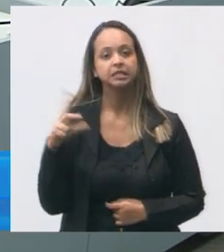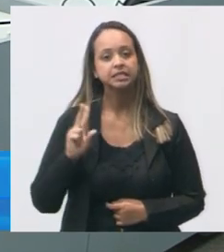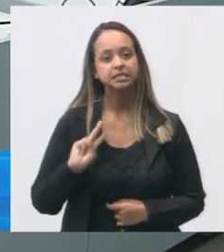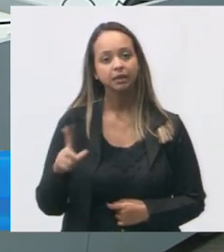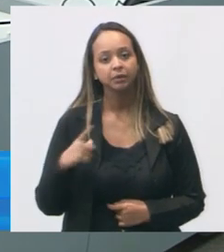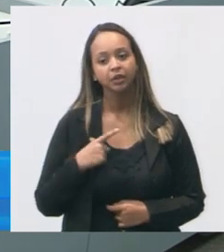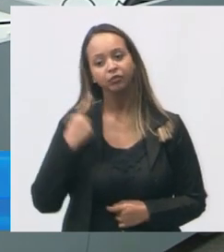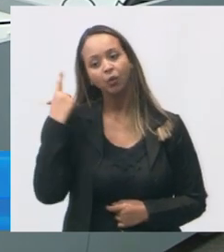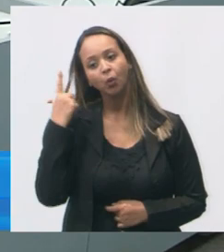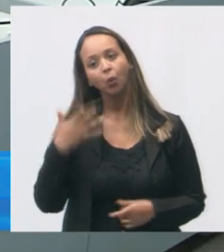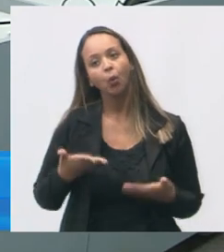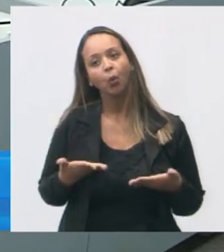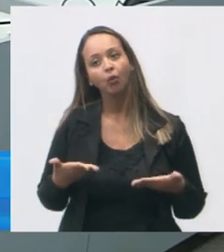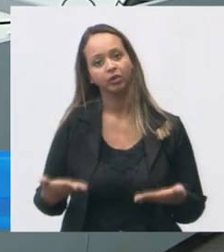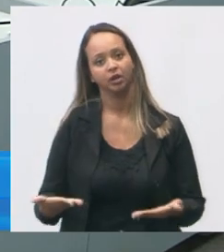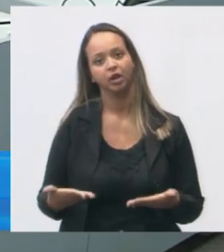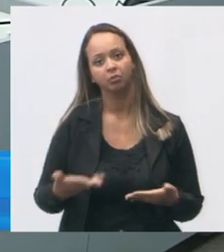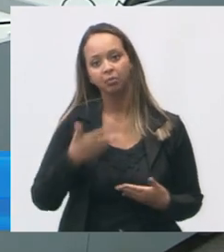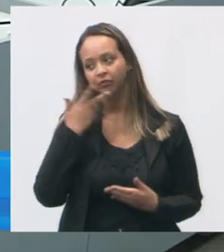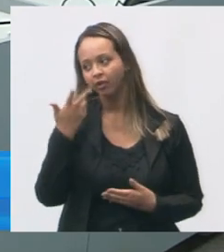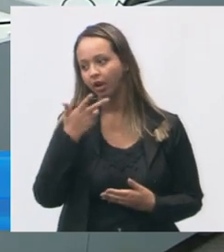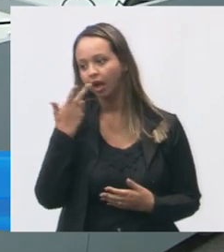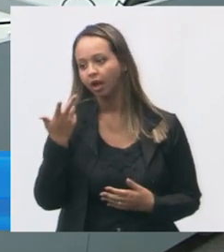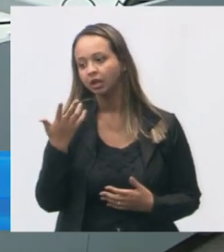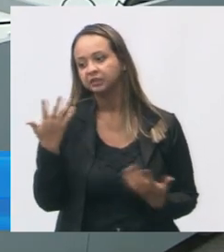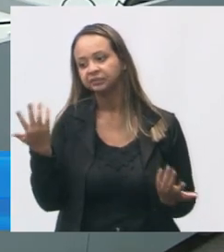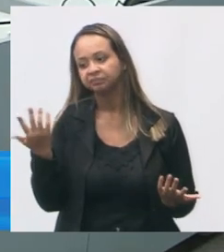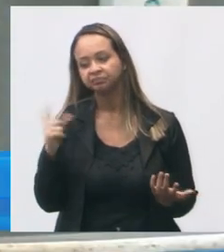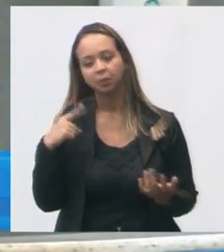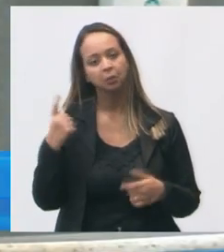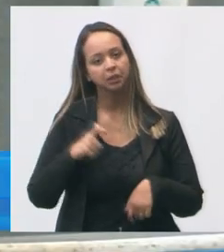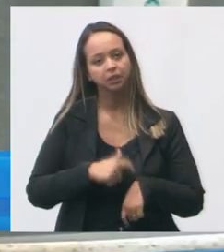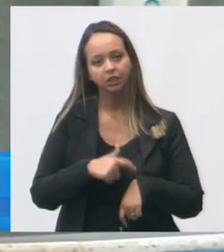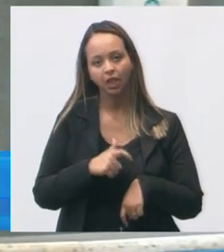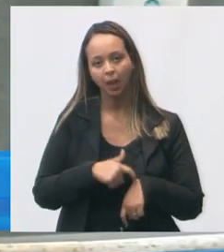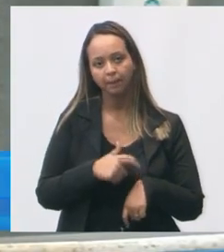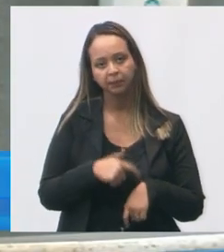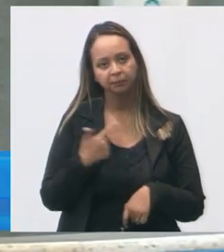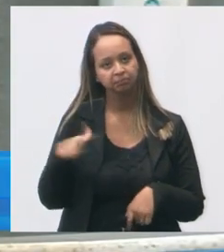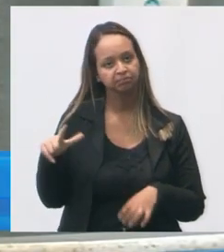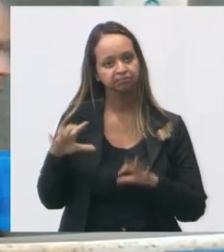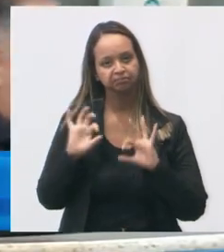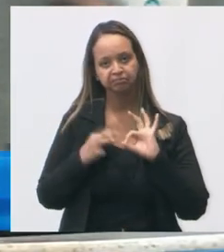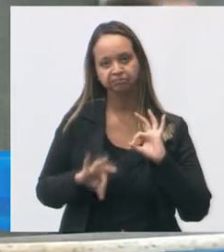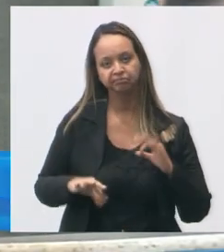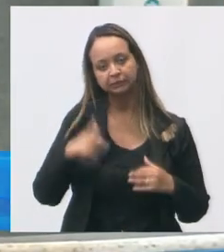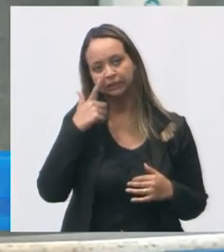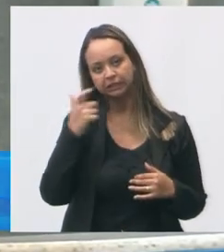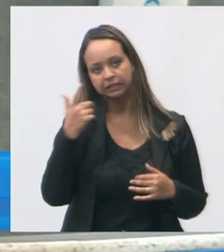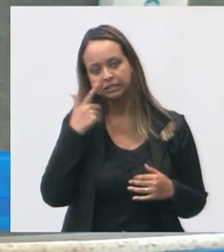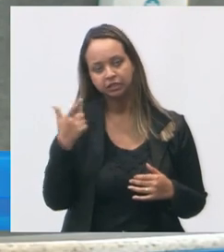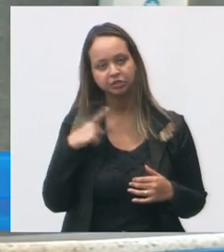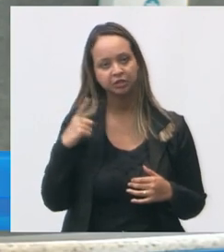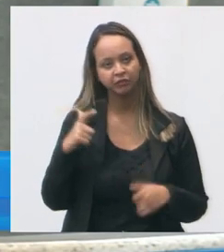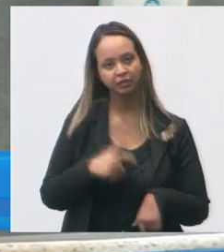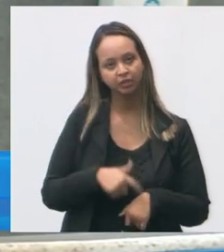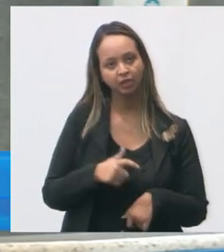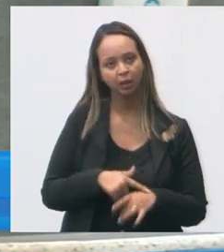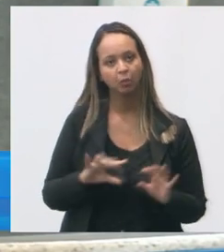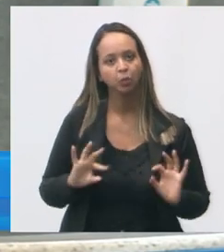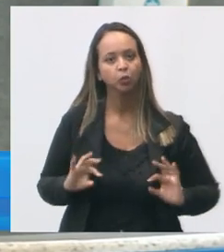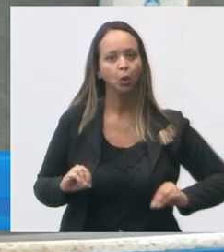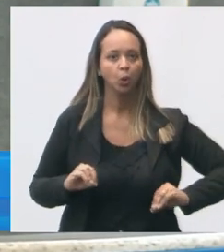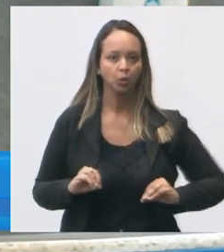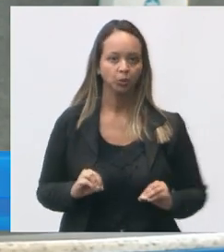convidado pra falar de algum tempo e acabou que o assunto era tão interessante que a gente tomava a reunião